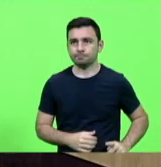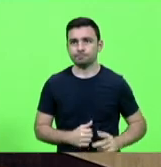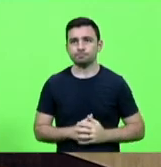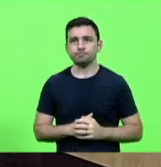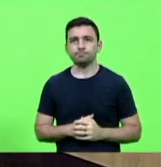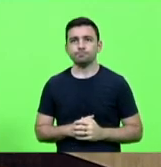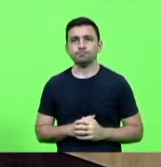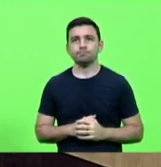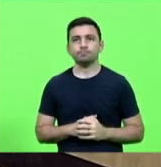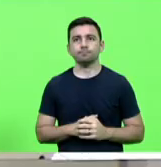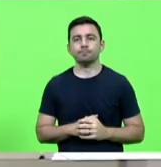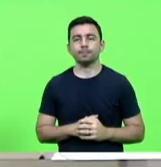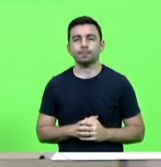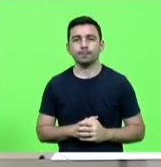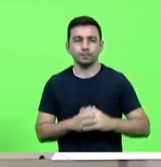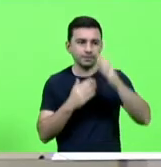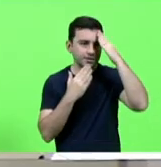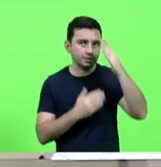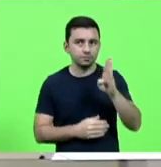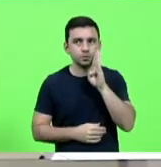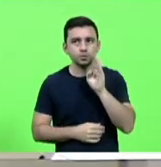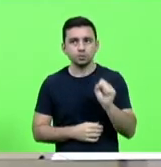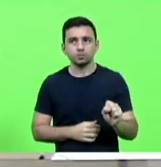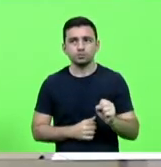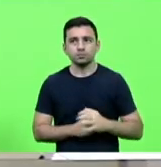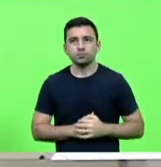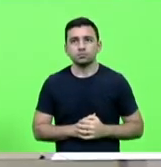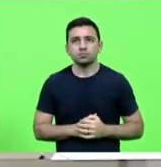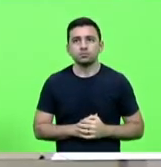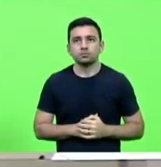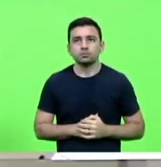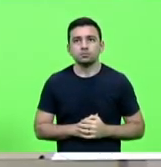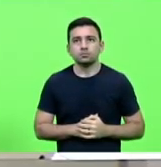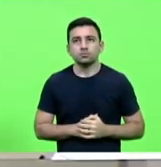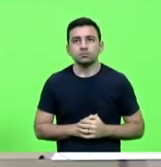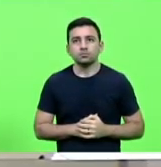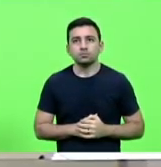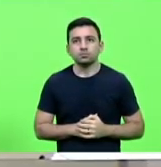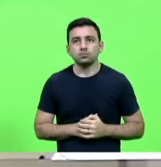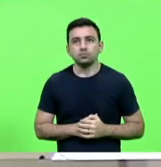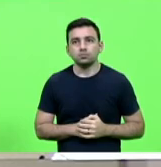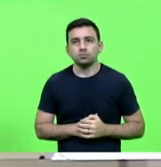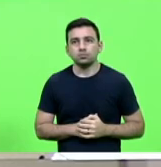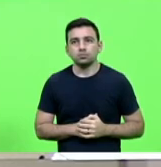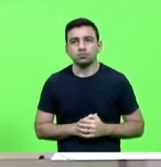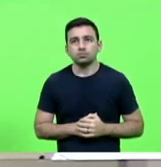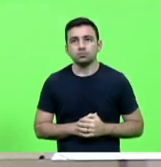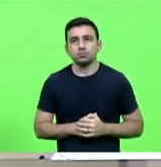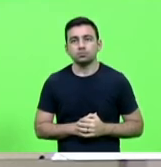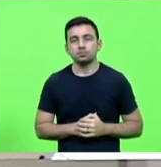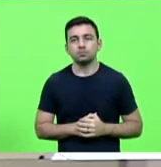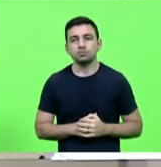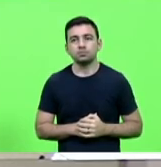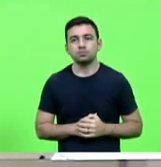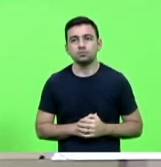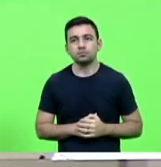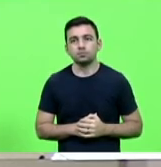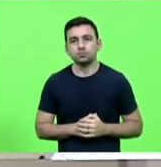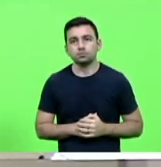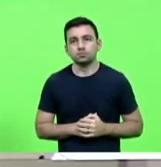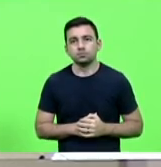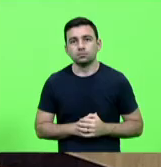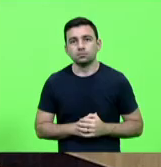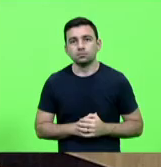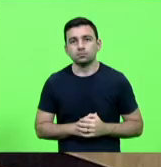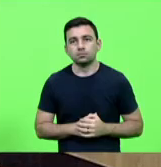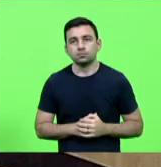obrigado deputado Bruno Souza a burocracia pois não deputado não